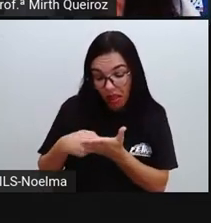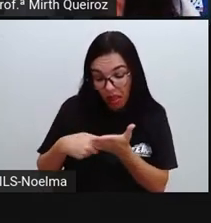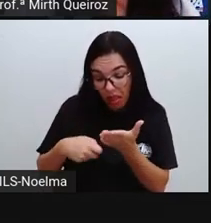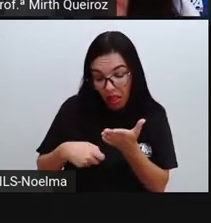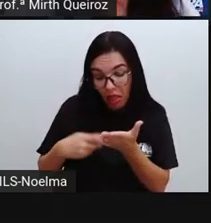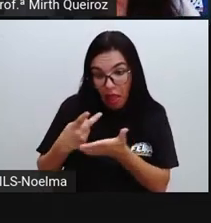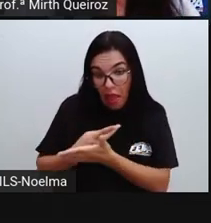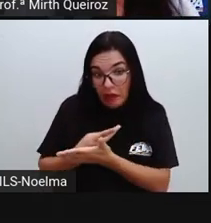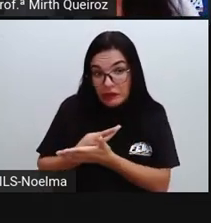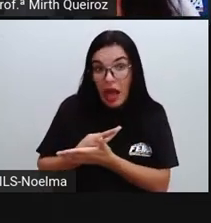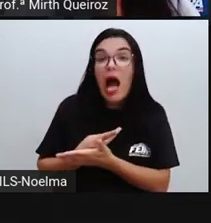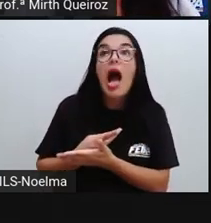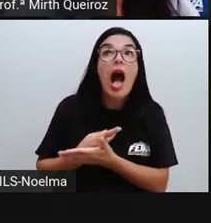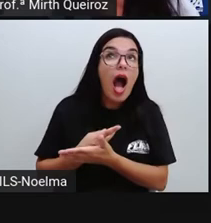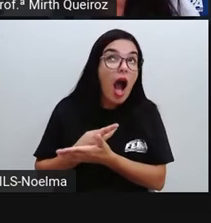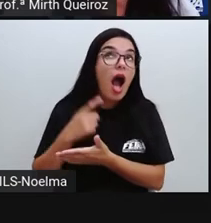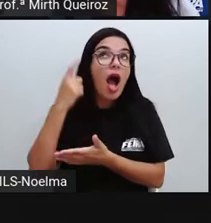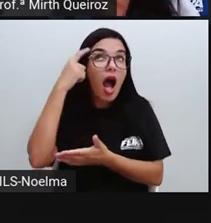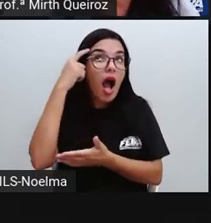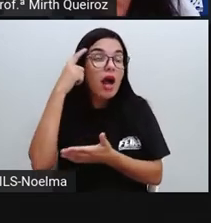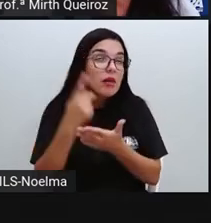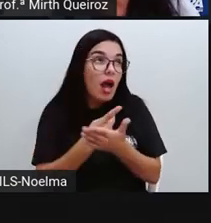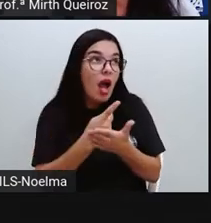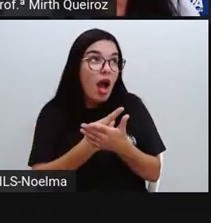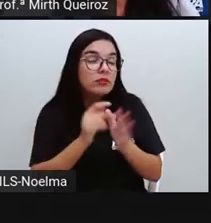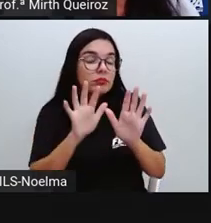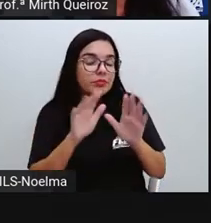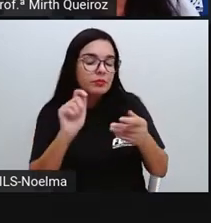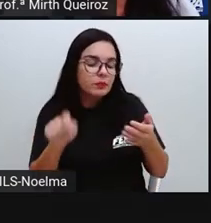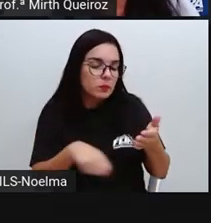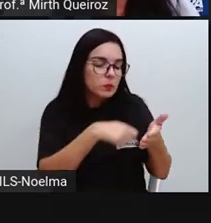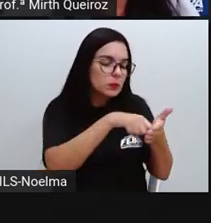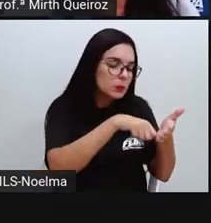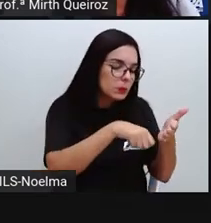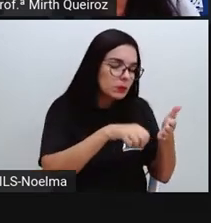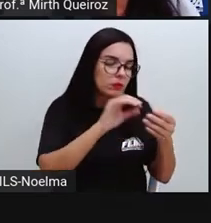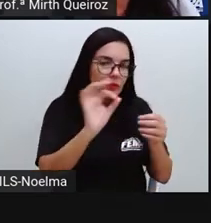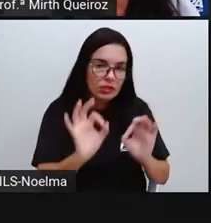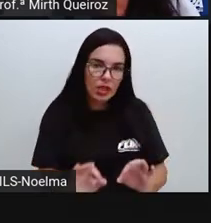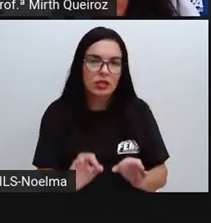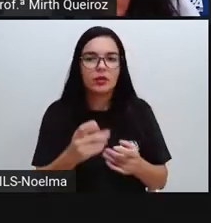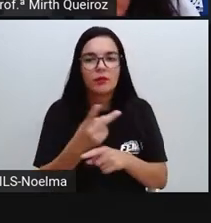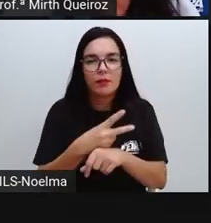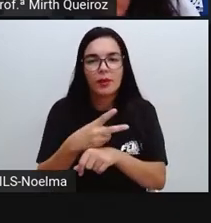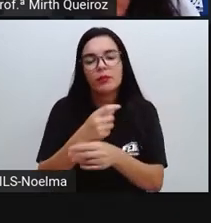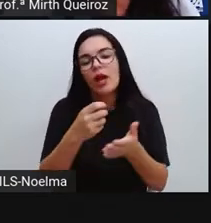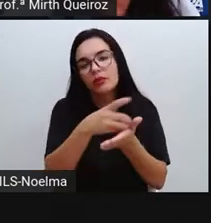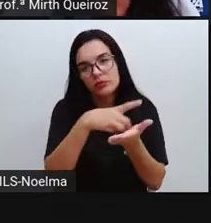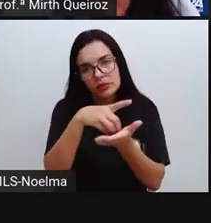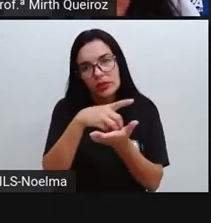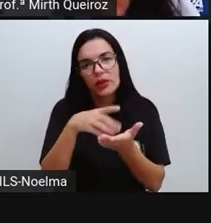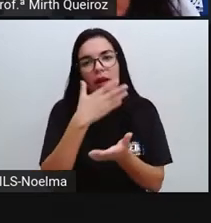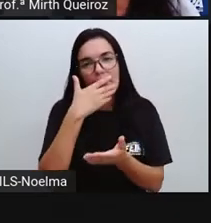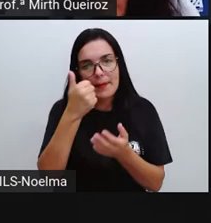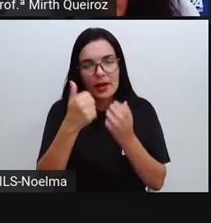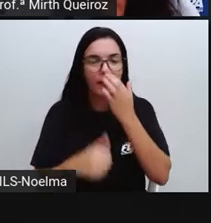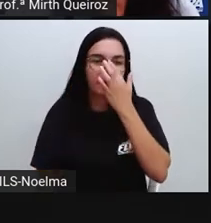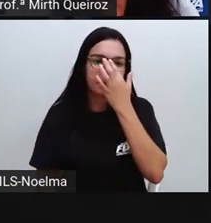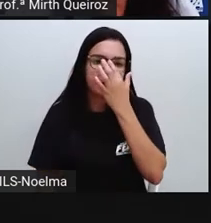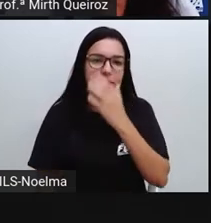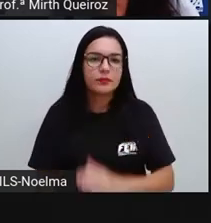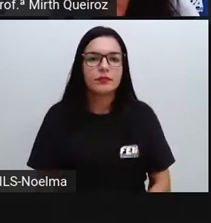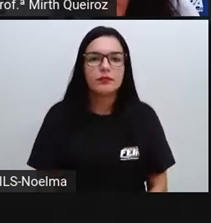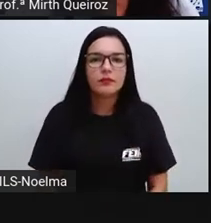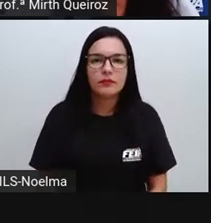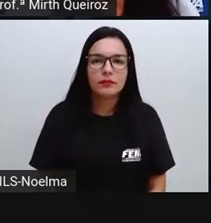regras básicas aí, gramaticais, também podem ajudar vocês a superarem essas dificuldades em